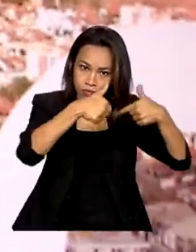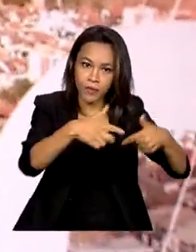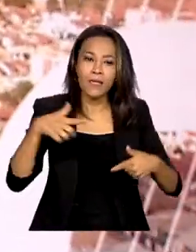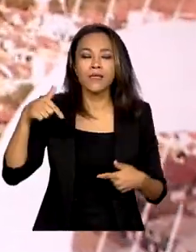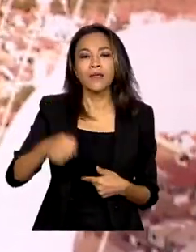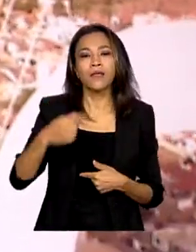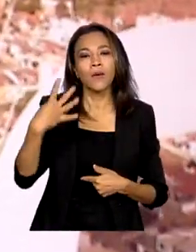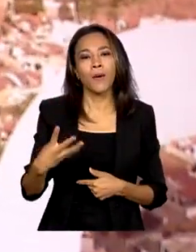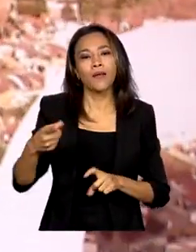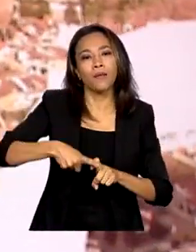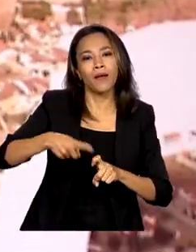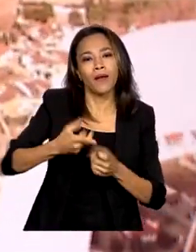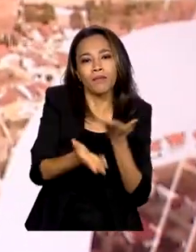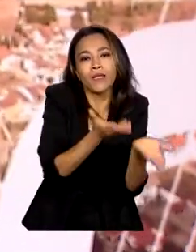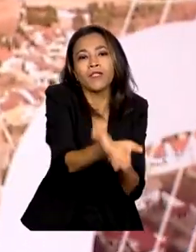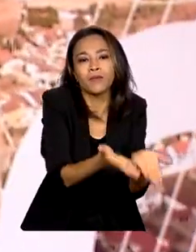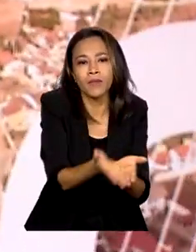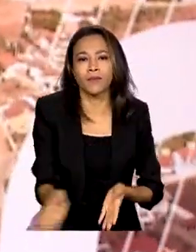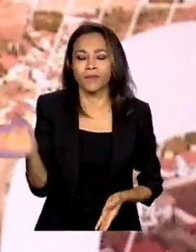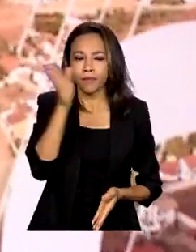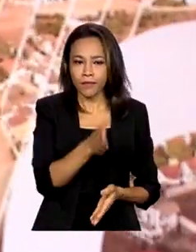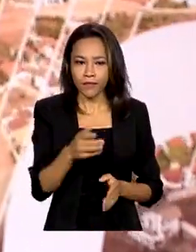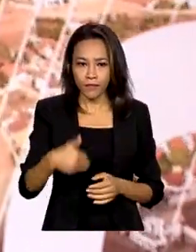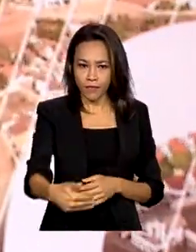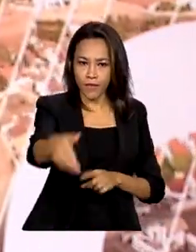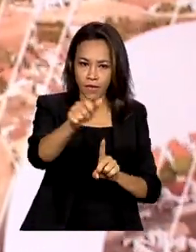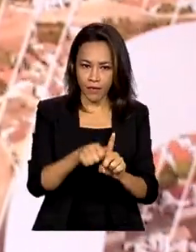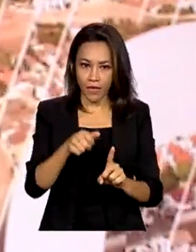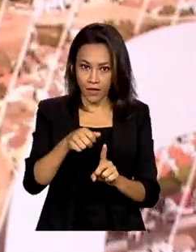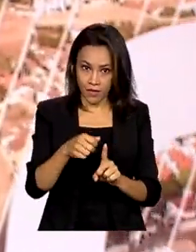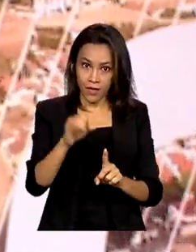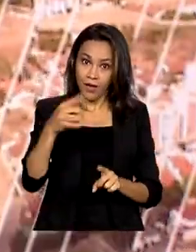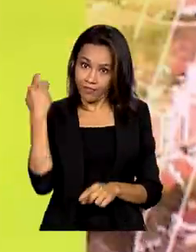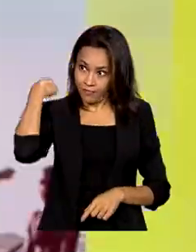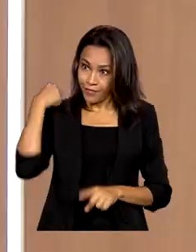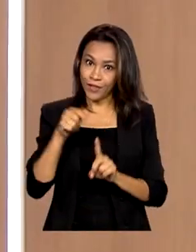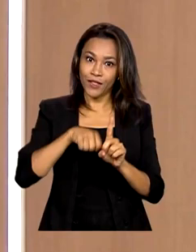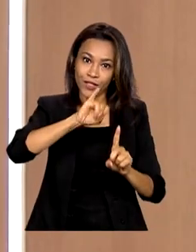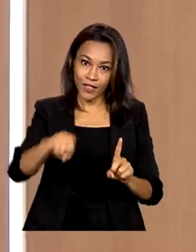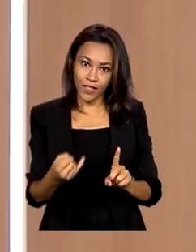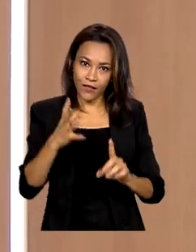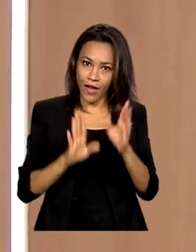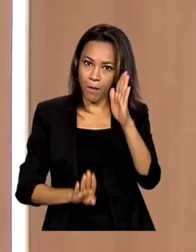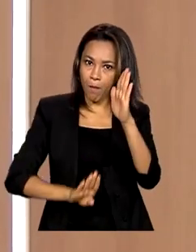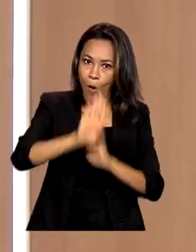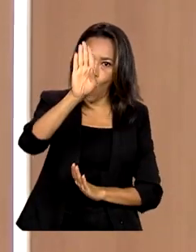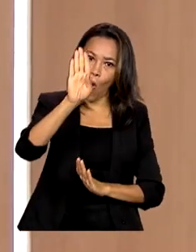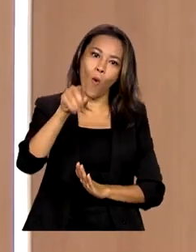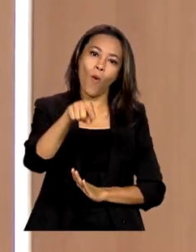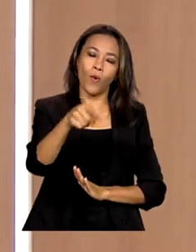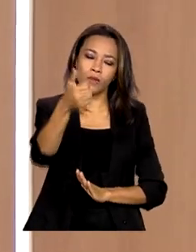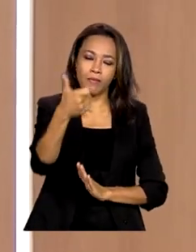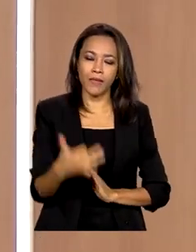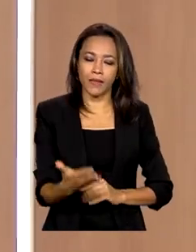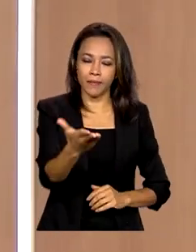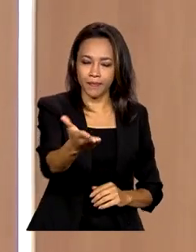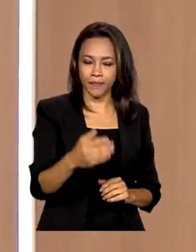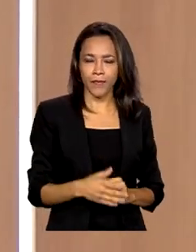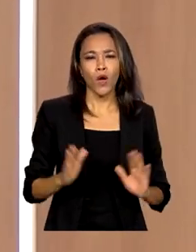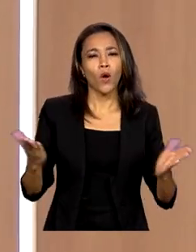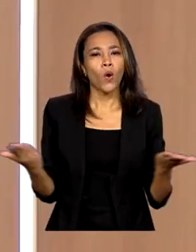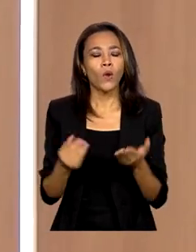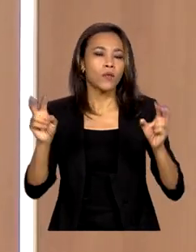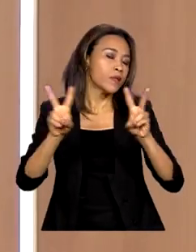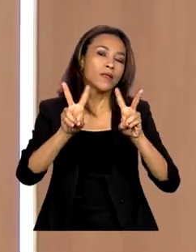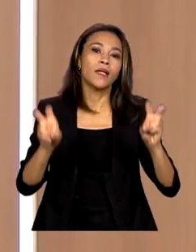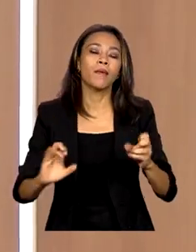Em janeiro, a arrecadação de impostos foi recorde. Quem comenta é Ricardo Caldas. Olá, bom dia a todos. Nosso tema de hoje é